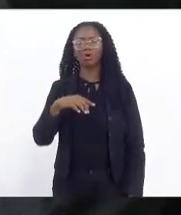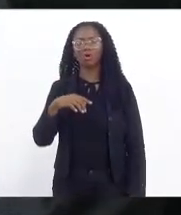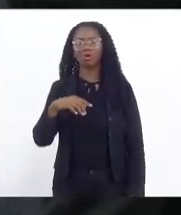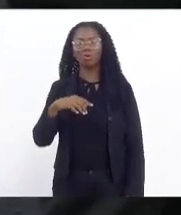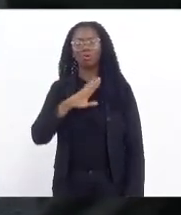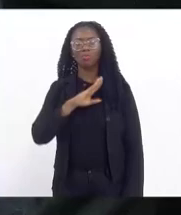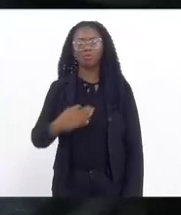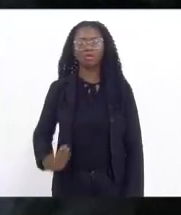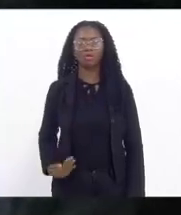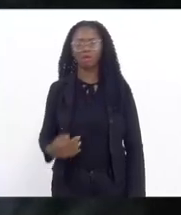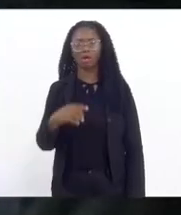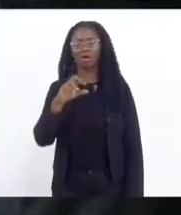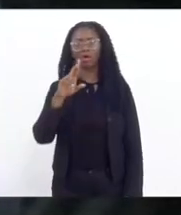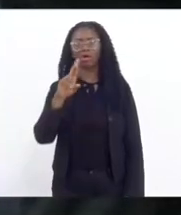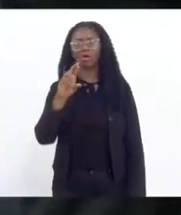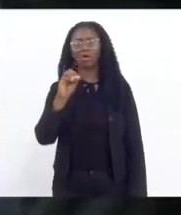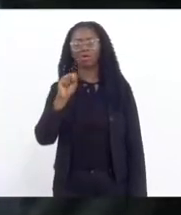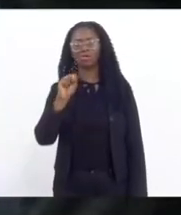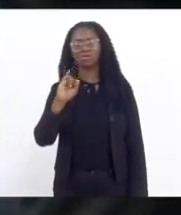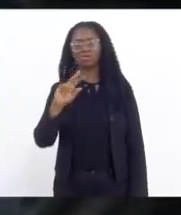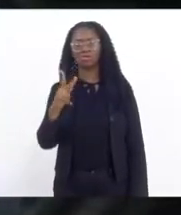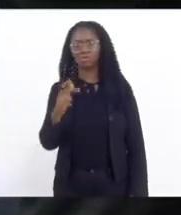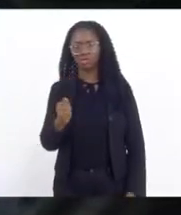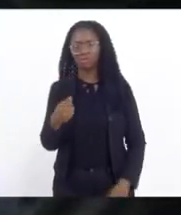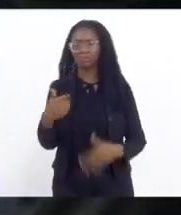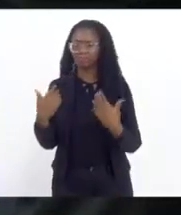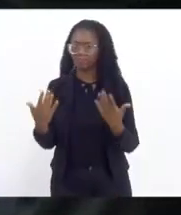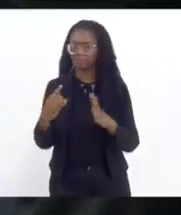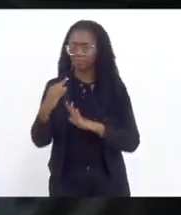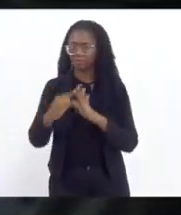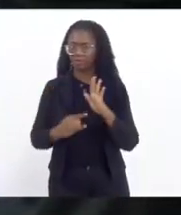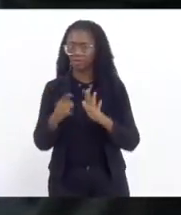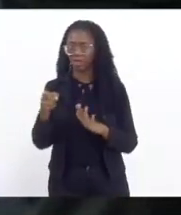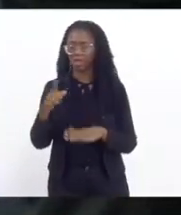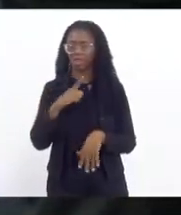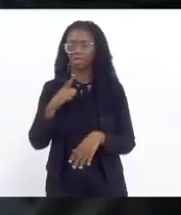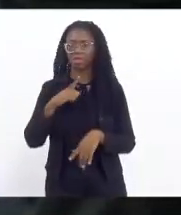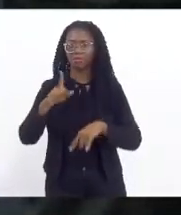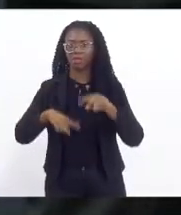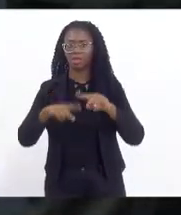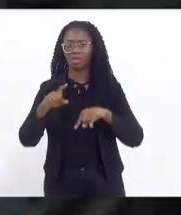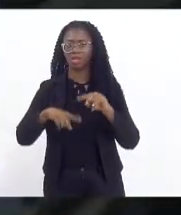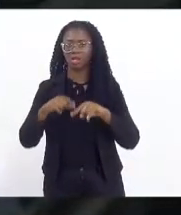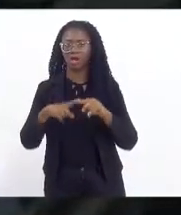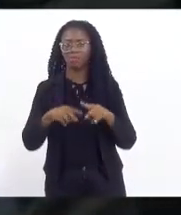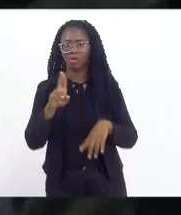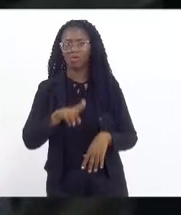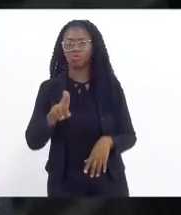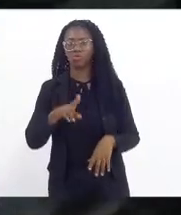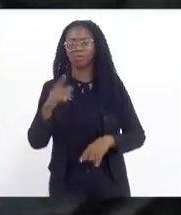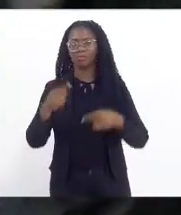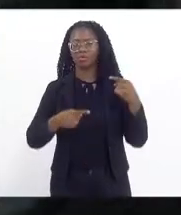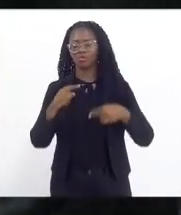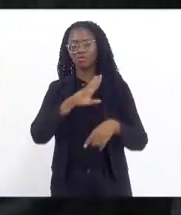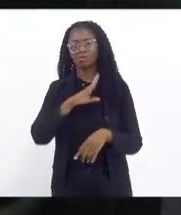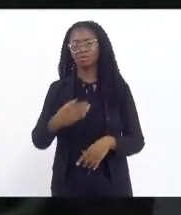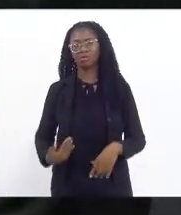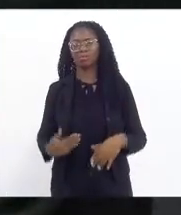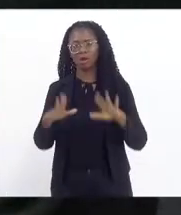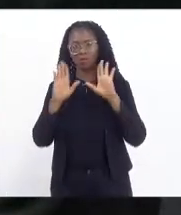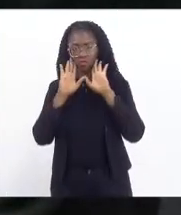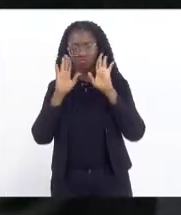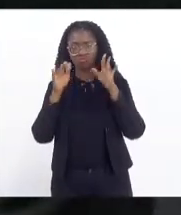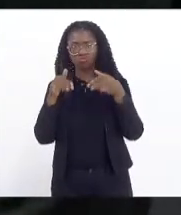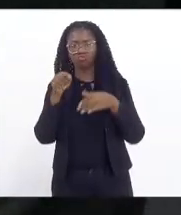finalidade do dossiê Mulher é fornecer elementos para a implementação de políticas públicas voltadas